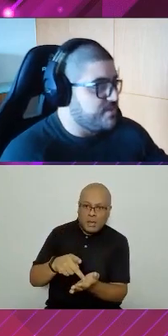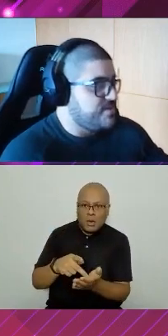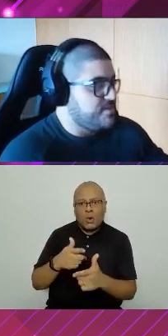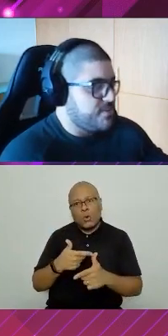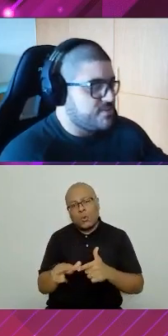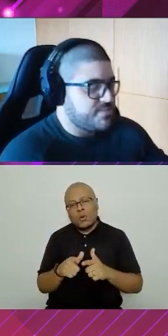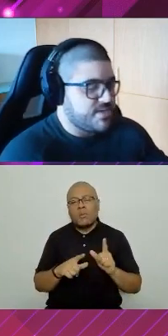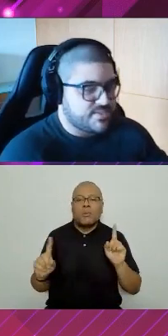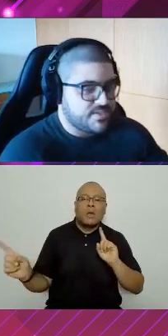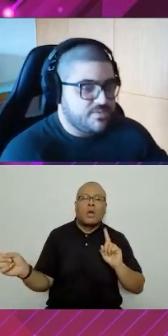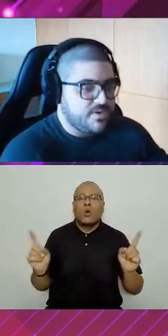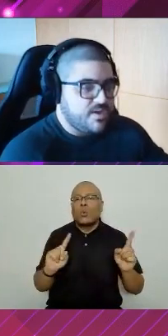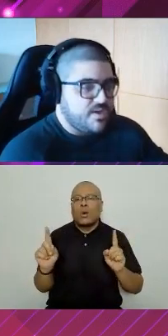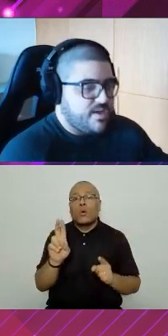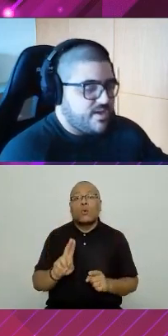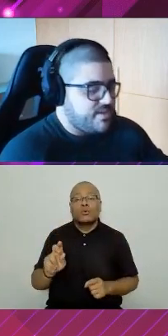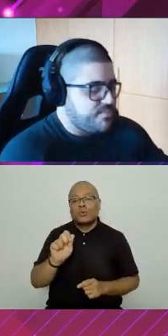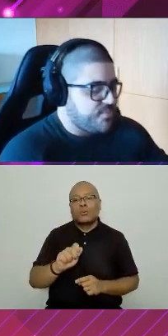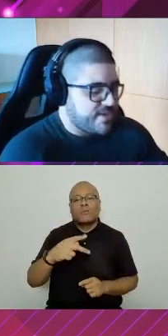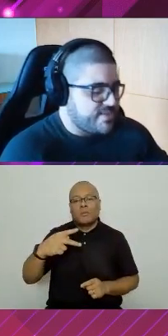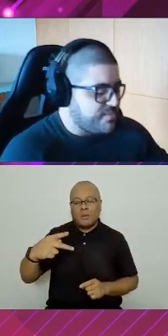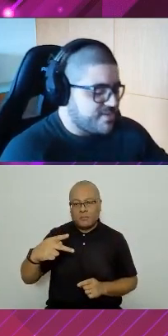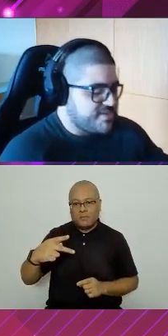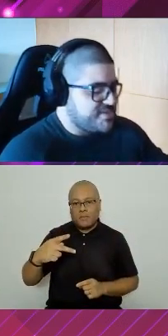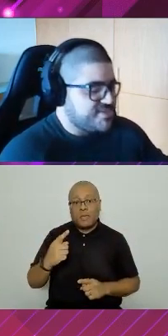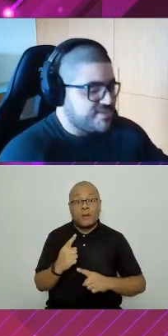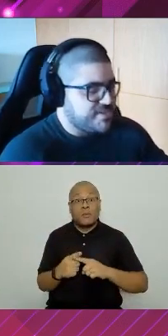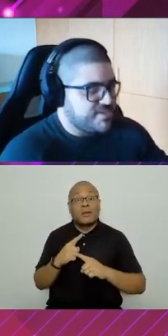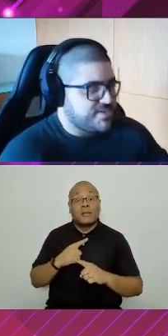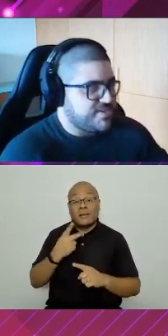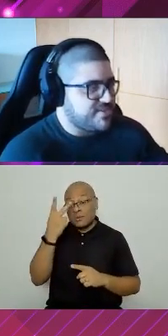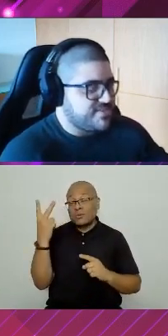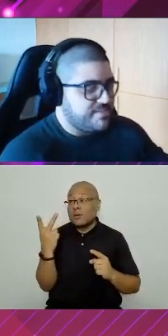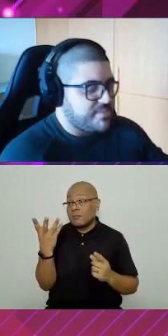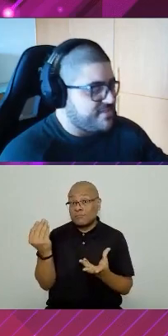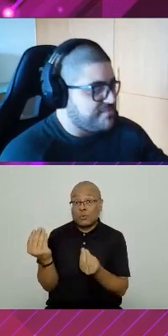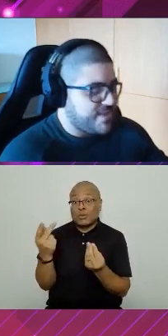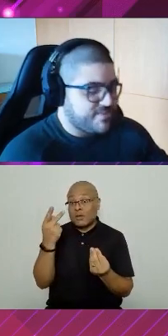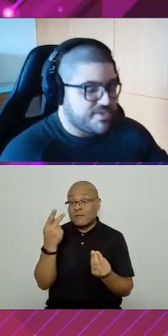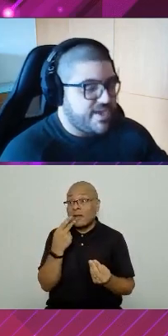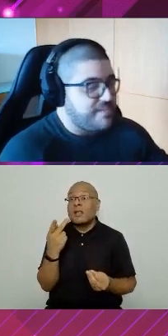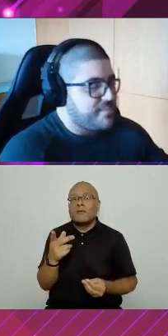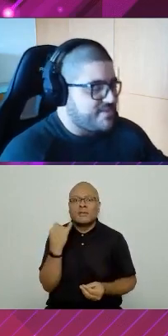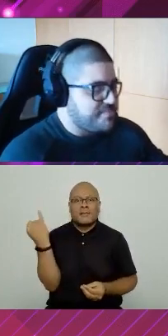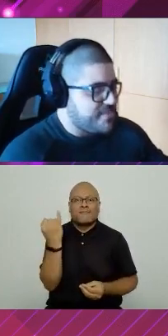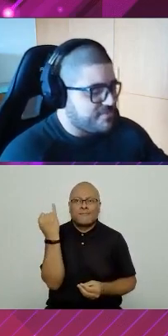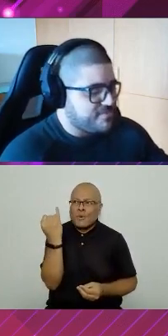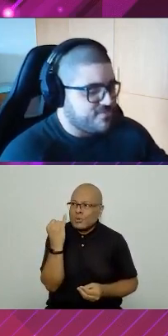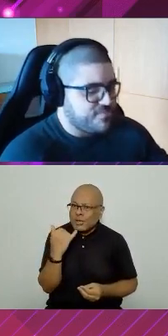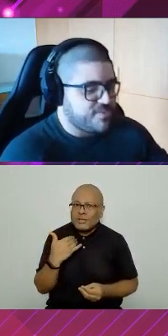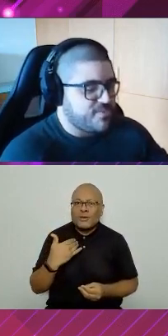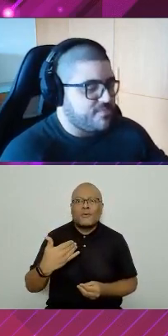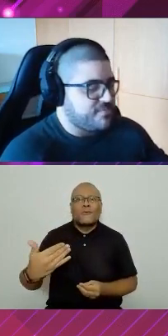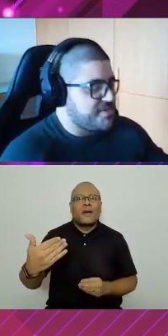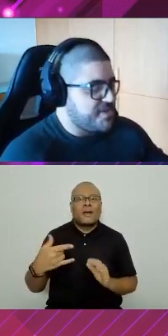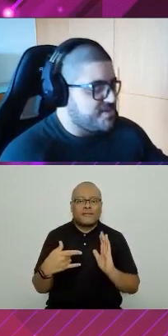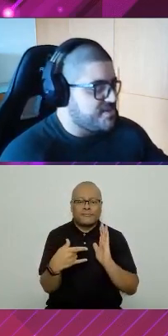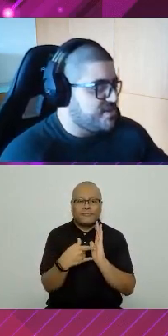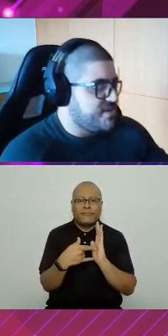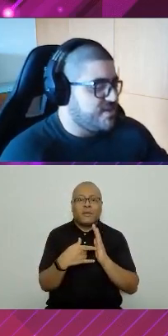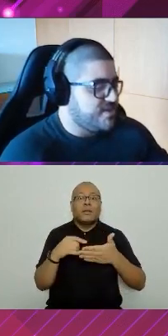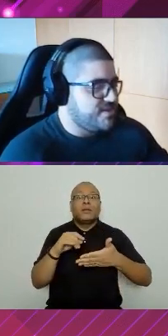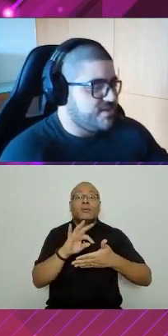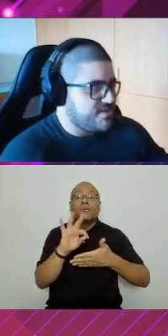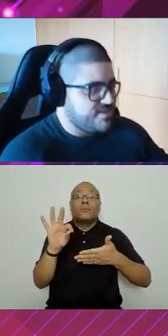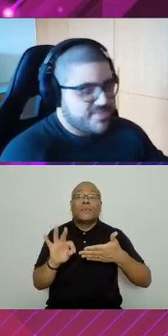problema para a nossa aplicação, porque tem muita gente dizendo que isso aqui vai ser a bala de prata, ou já é a bala de prata do desenvolvimento web front-end,